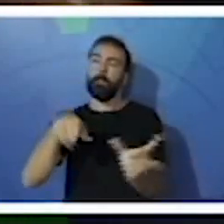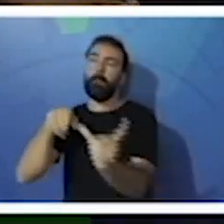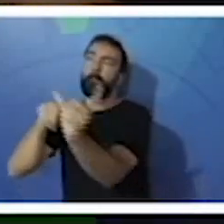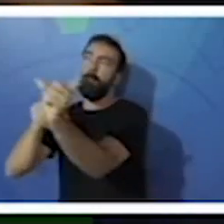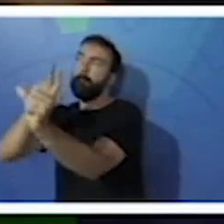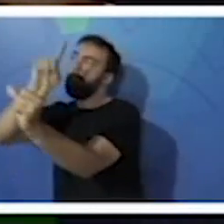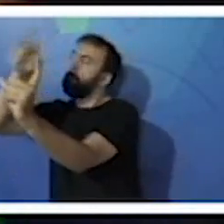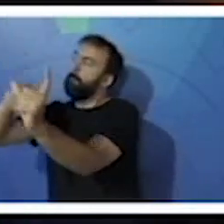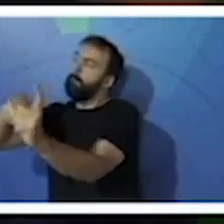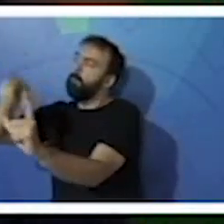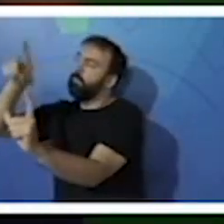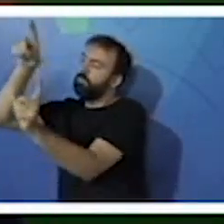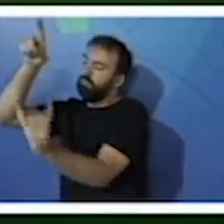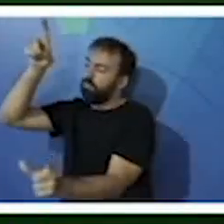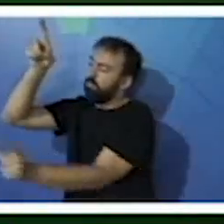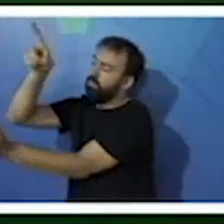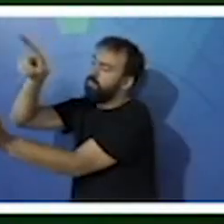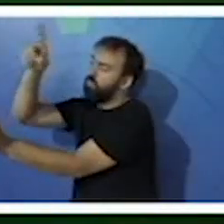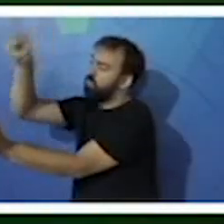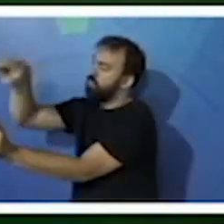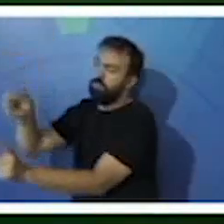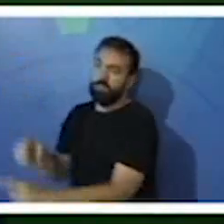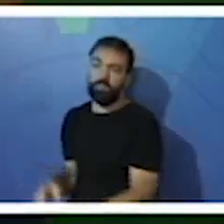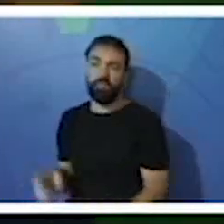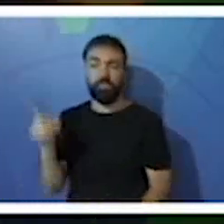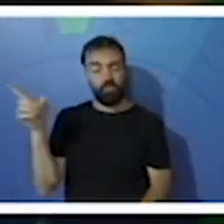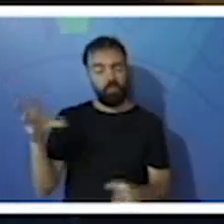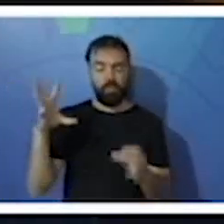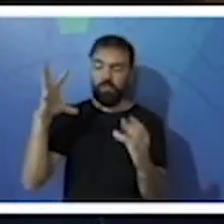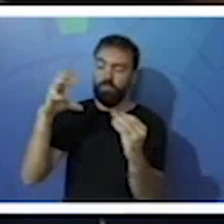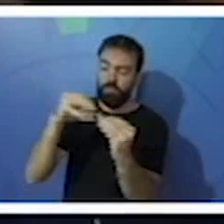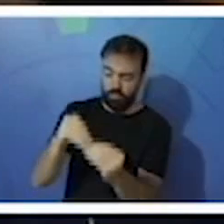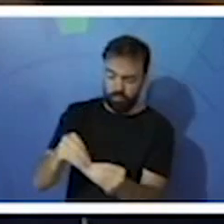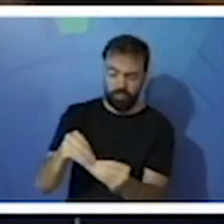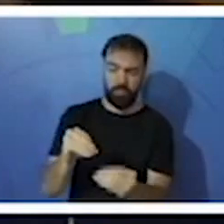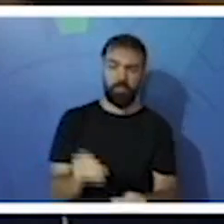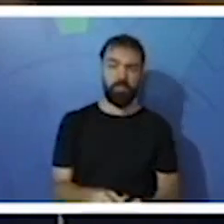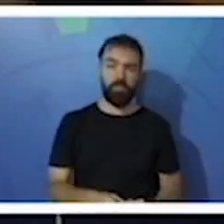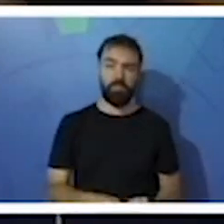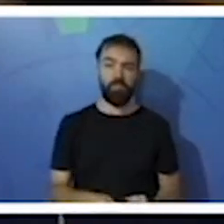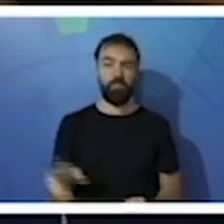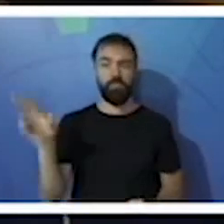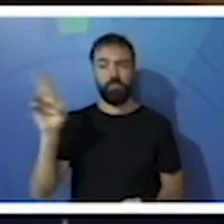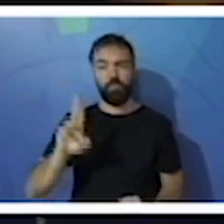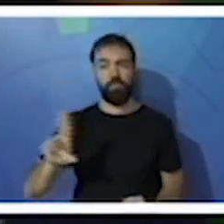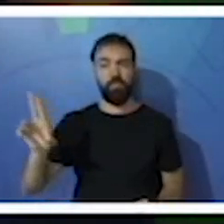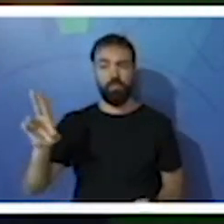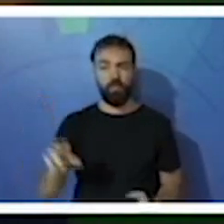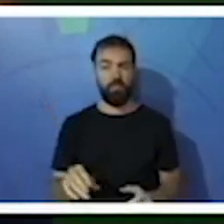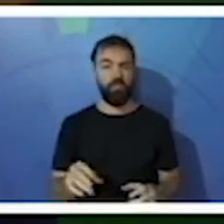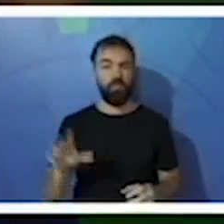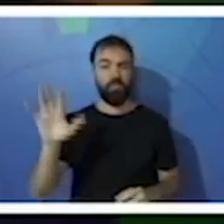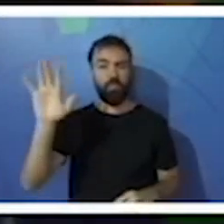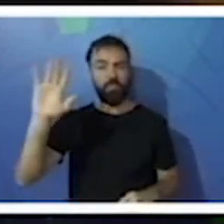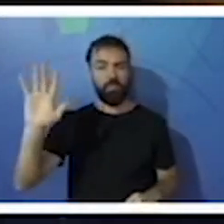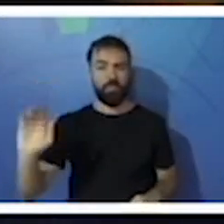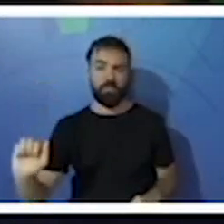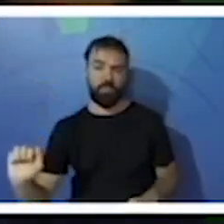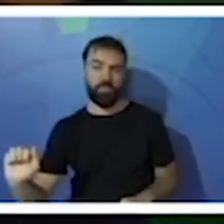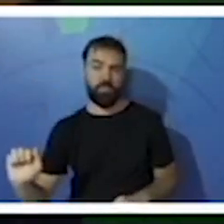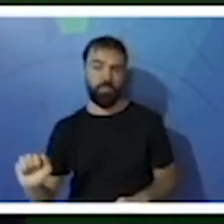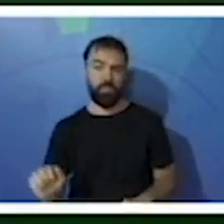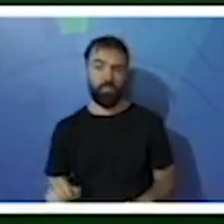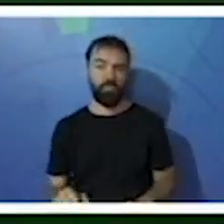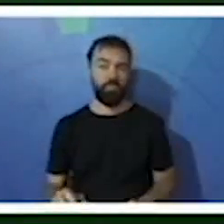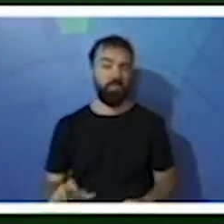que tem como preencher. Isso aqui é como se fosse um resuminho, só que através de um mapa. Que aqui, vocês observem,